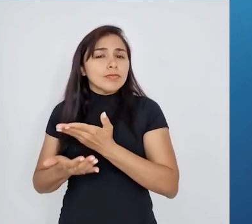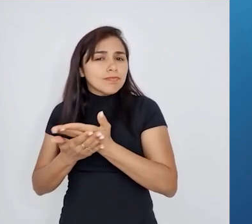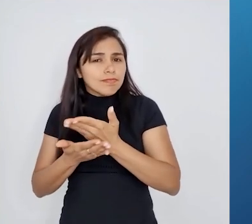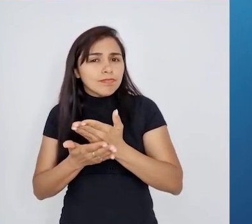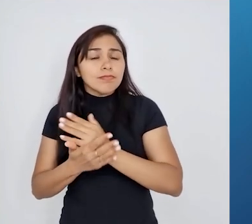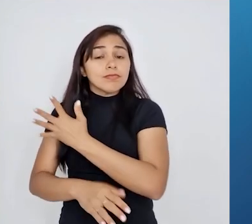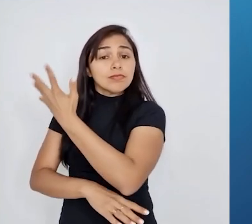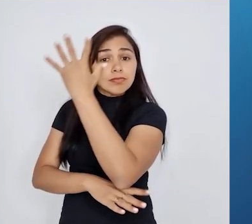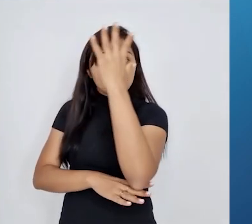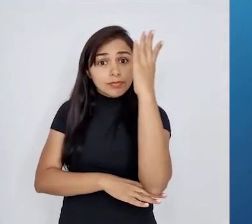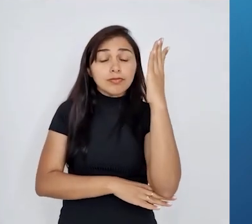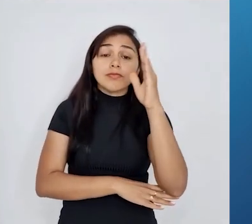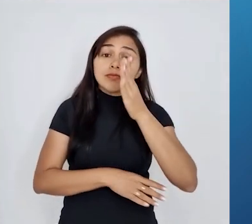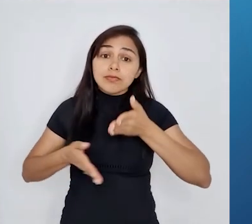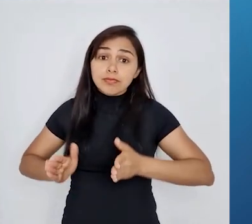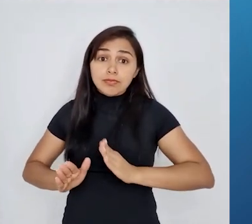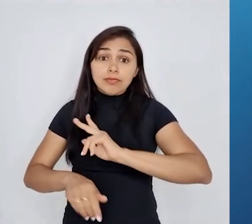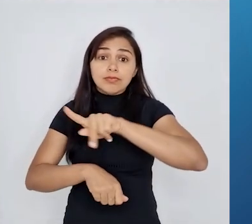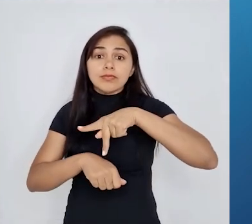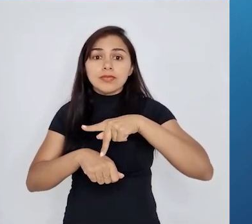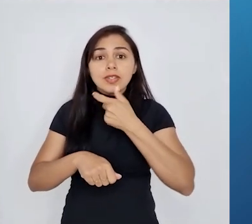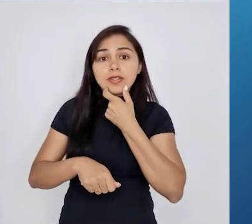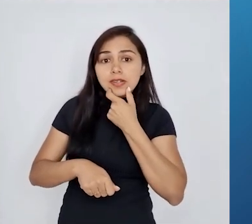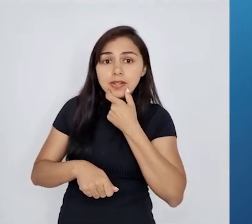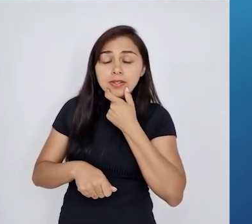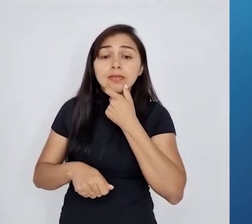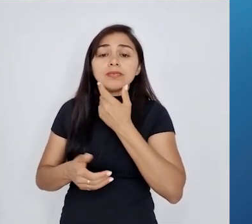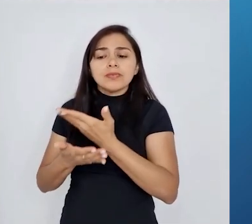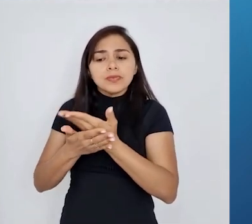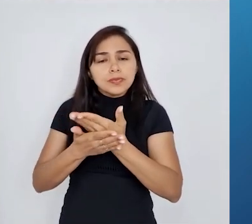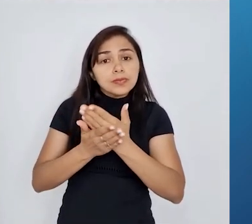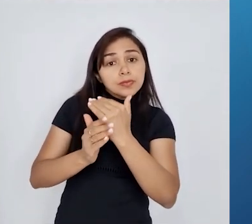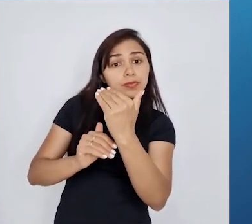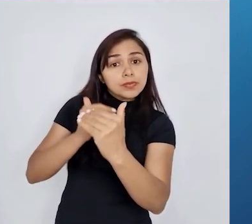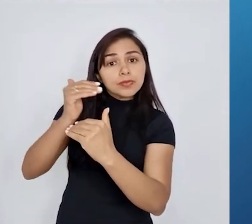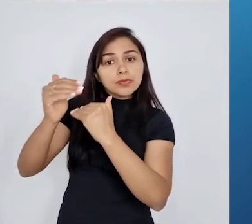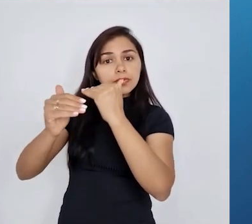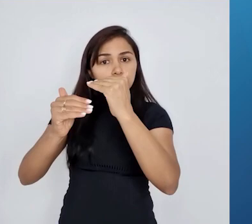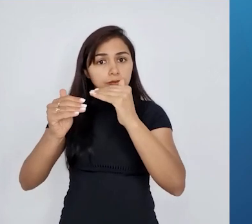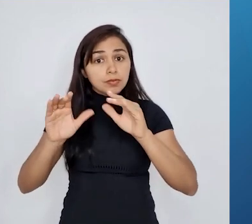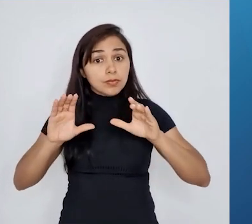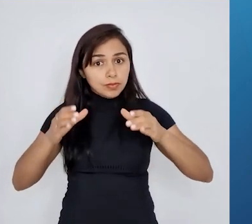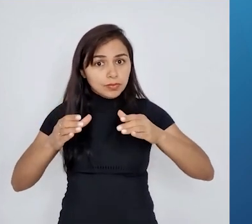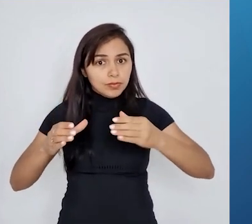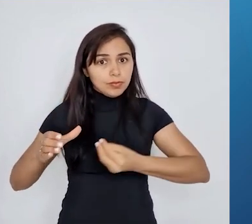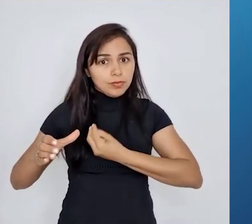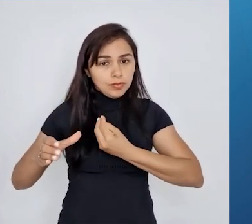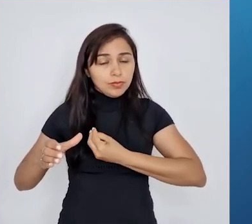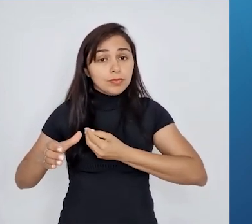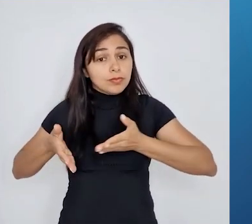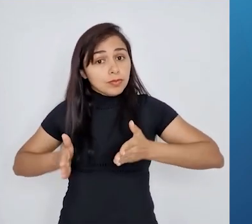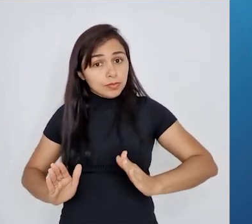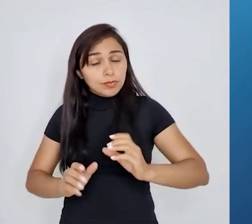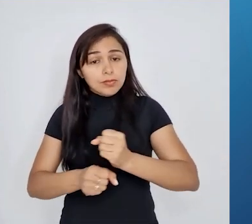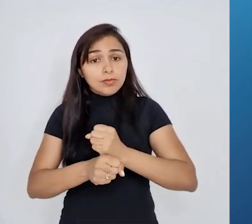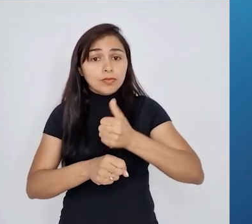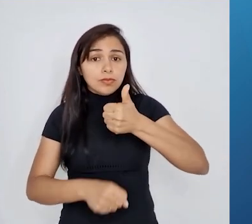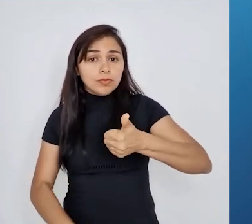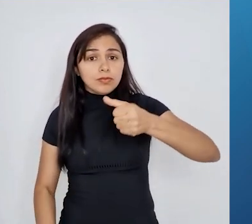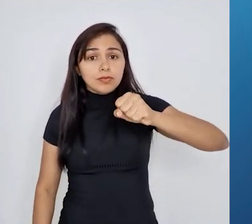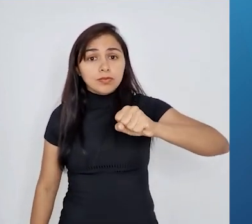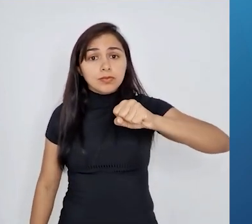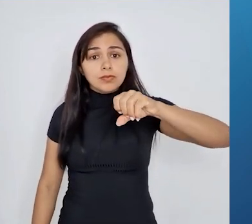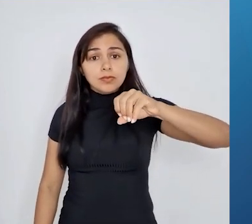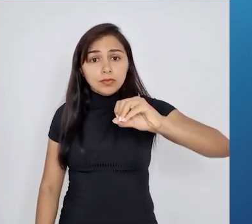biologia com suas ideias inovadoras sobre a evolução das espécies. Ele nasceu em 1809. Darwin